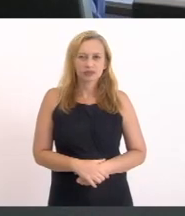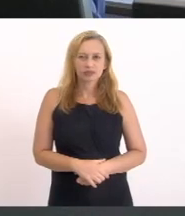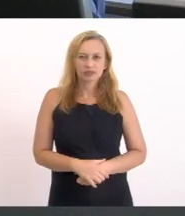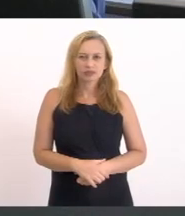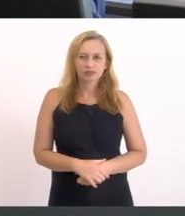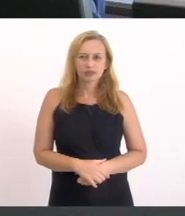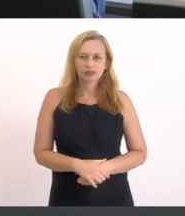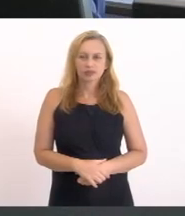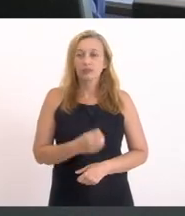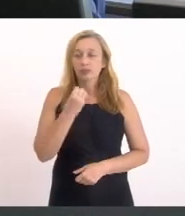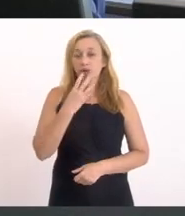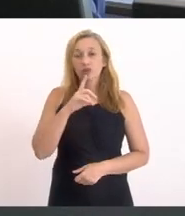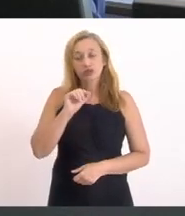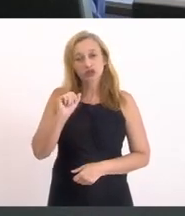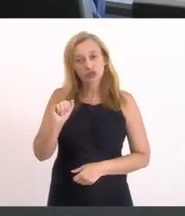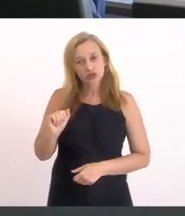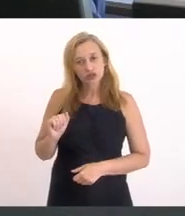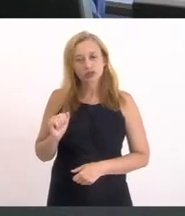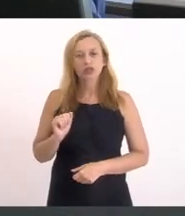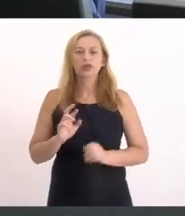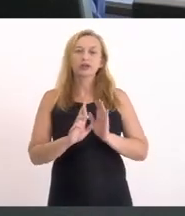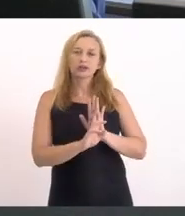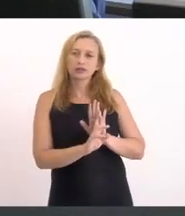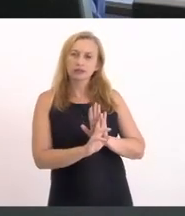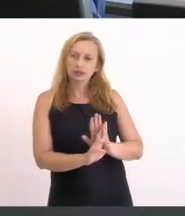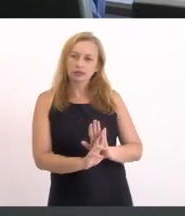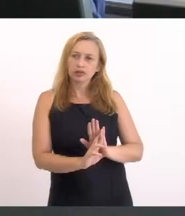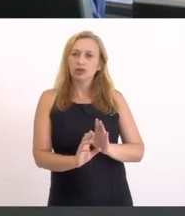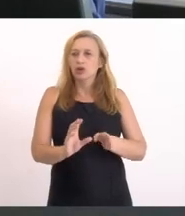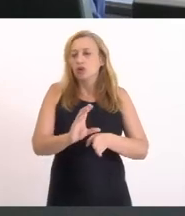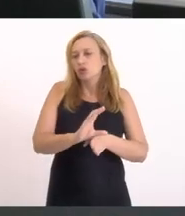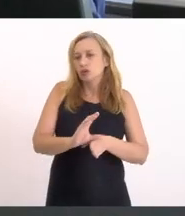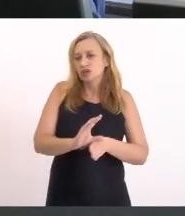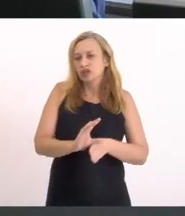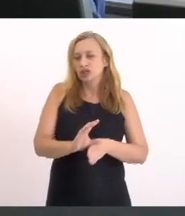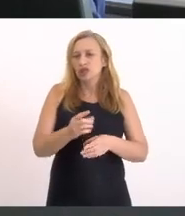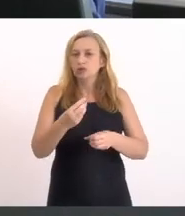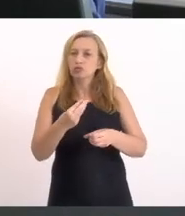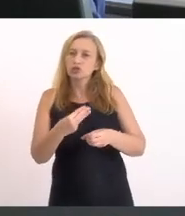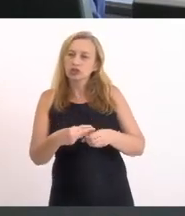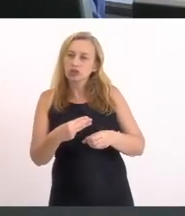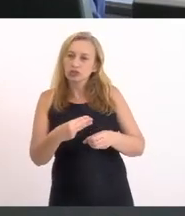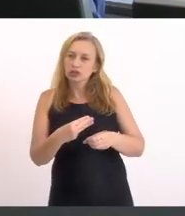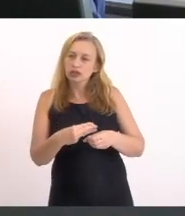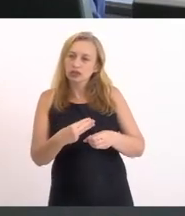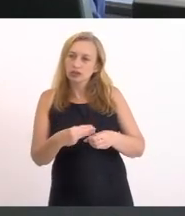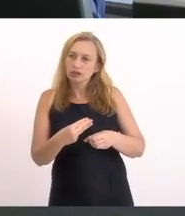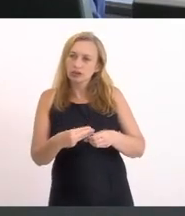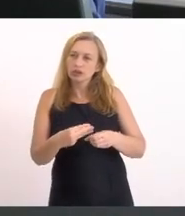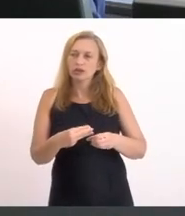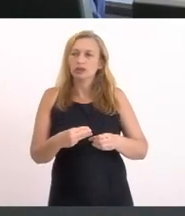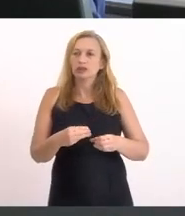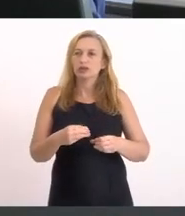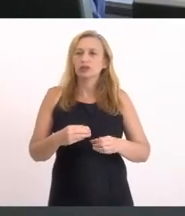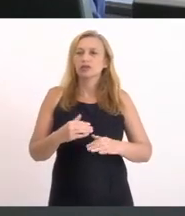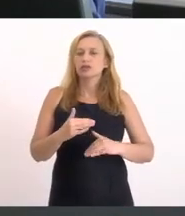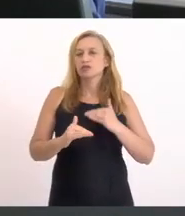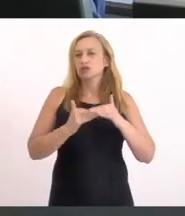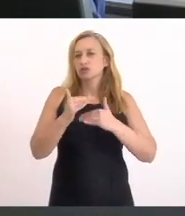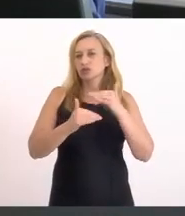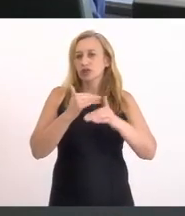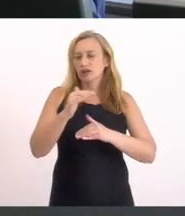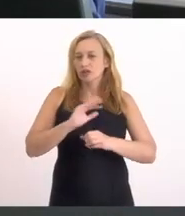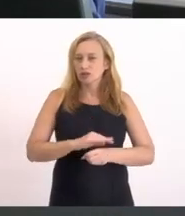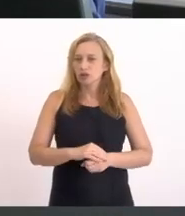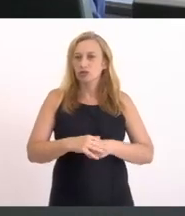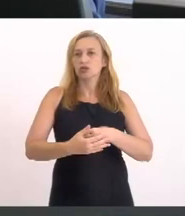Bom dia Eu represento O Conselho Municipal De Meio Ambiente E Desenvolvimento